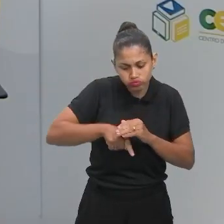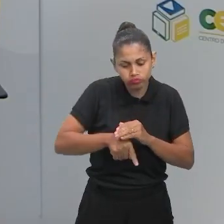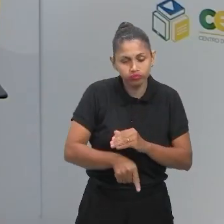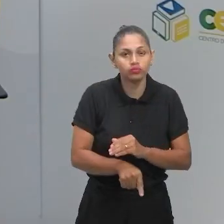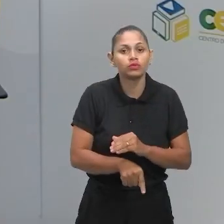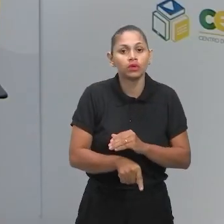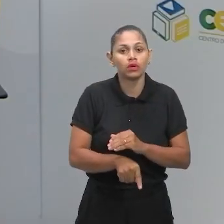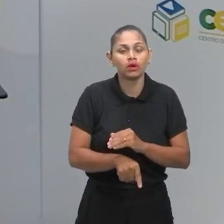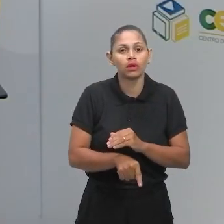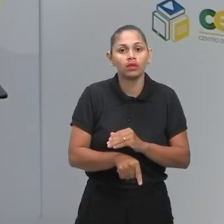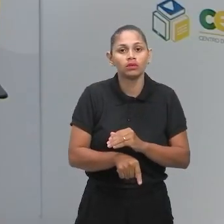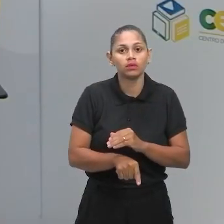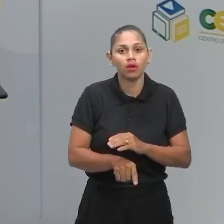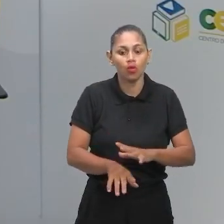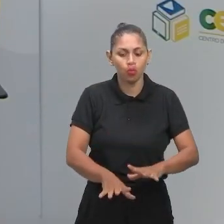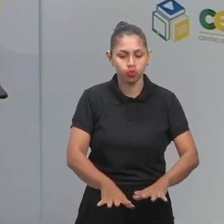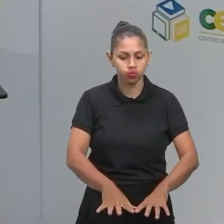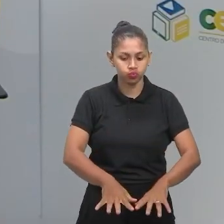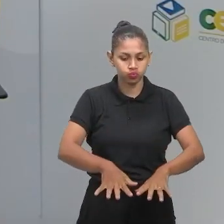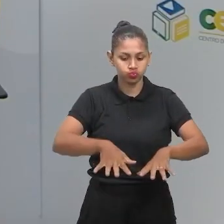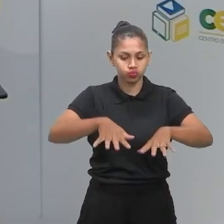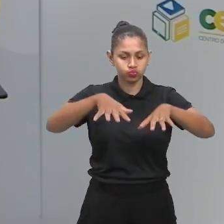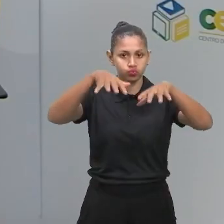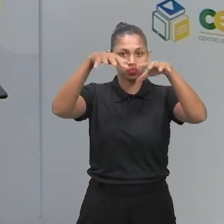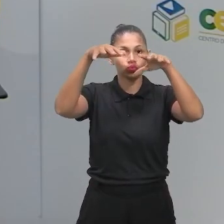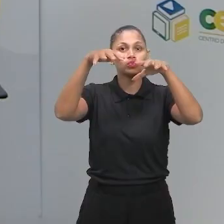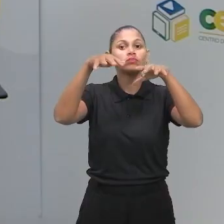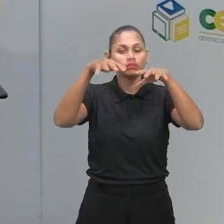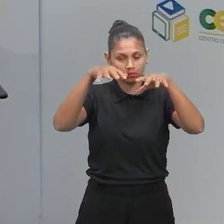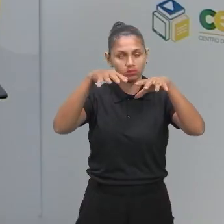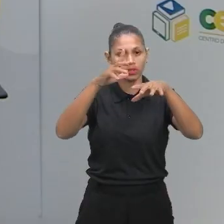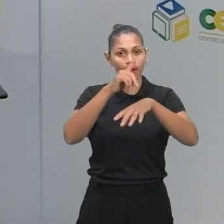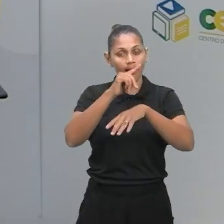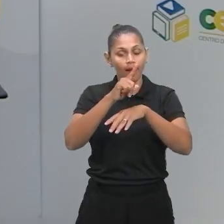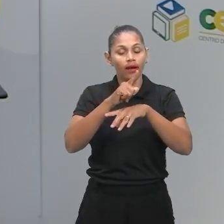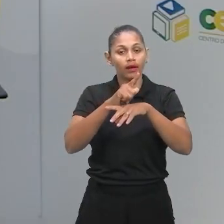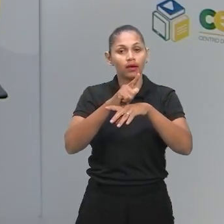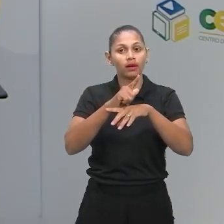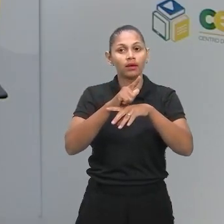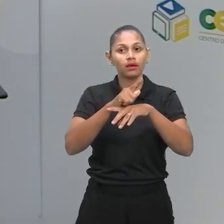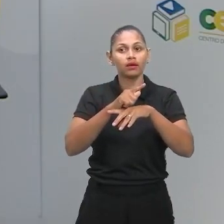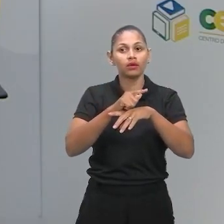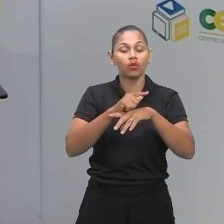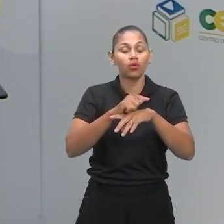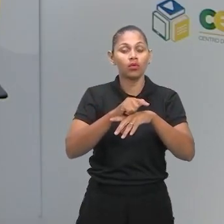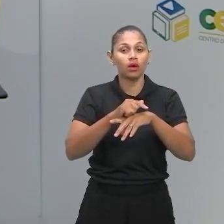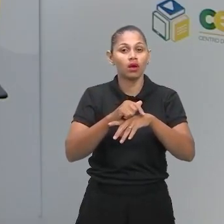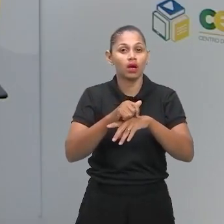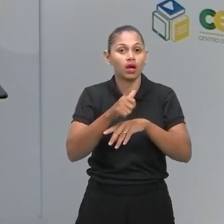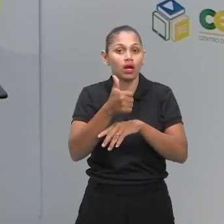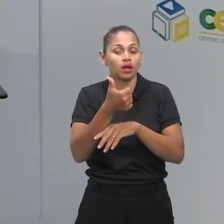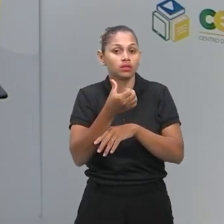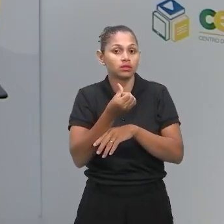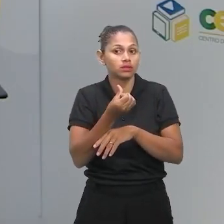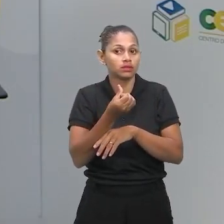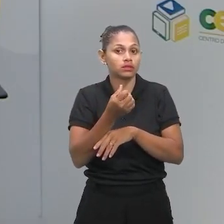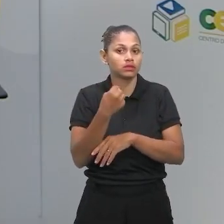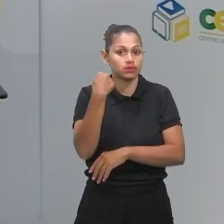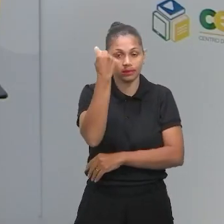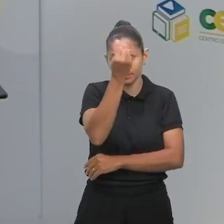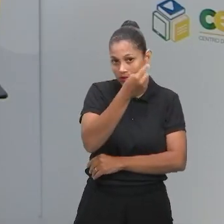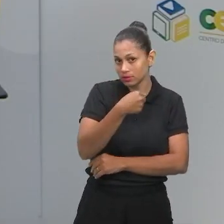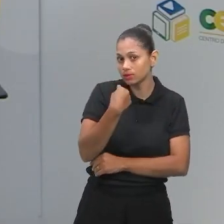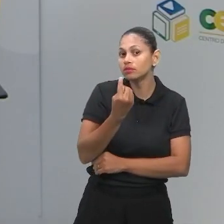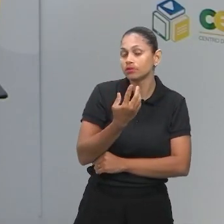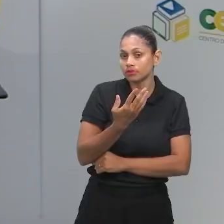Para fazer isso, a gente tem que entender o quê? Qual é a profundidade máxima? Eu não sei, professor. Aqui está dizendo que foi às 15 horas,